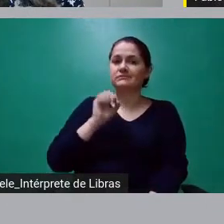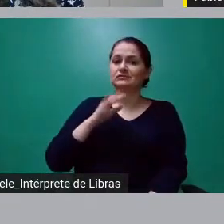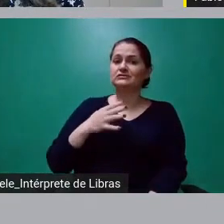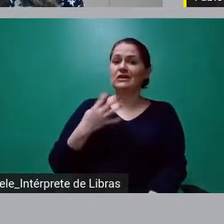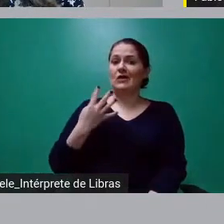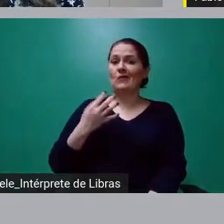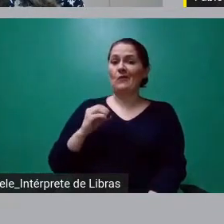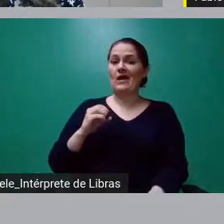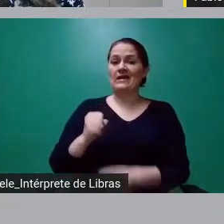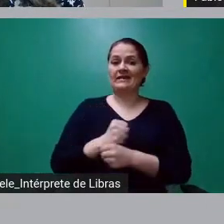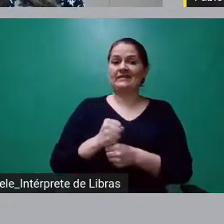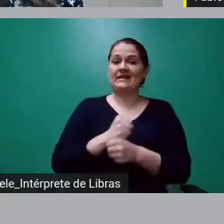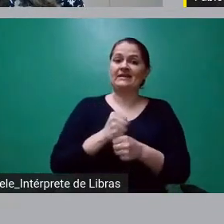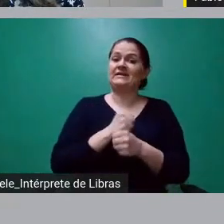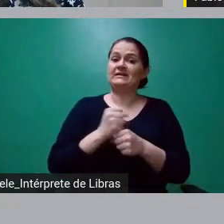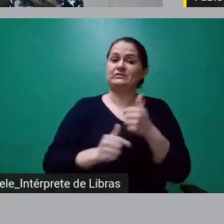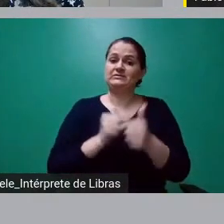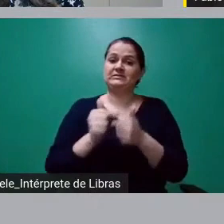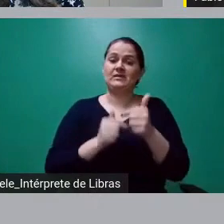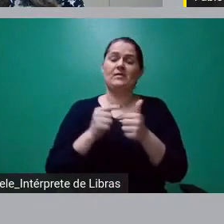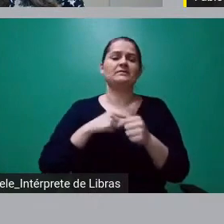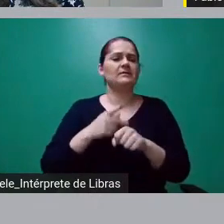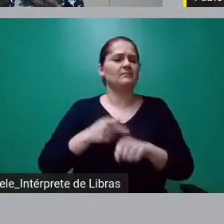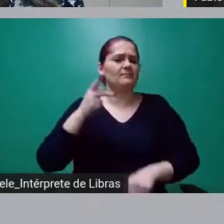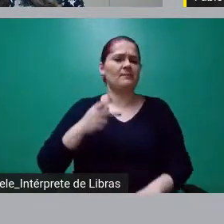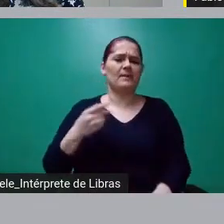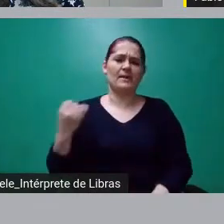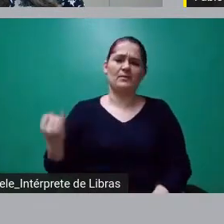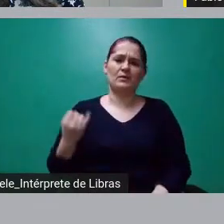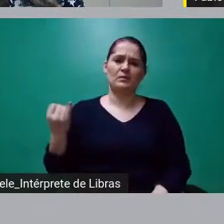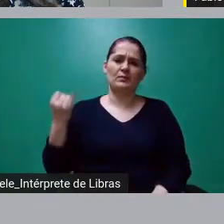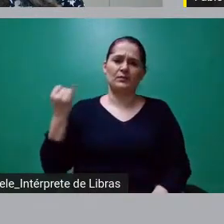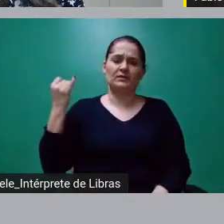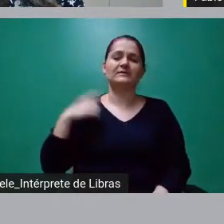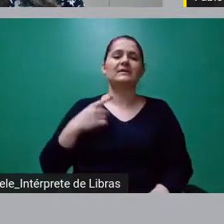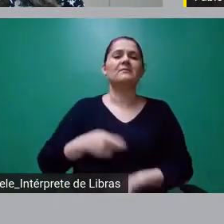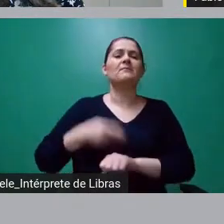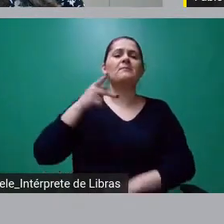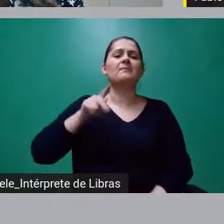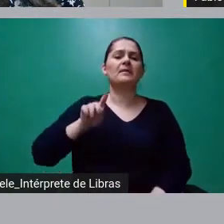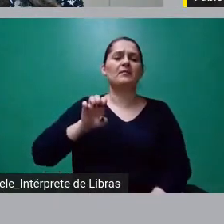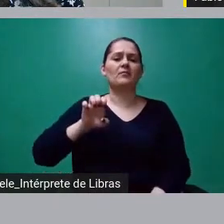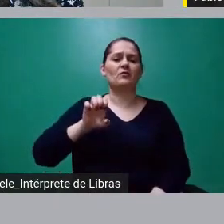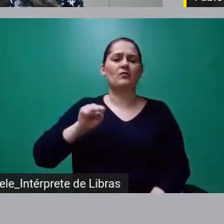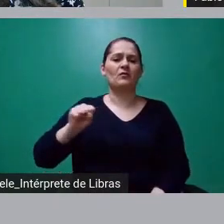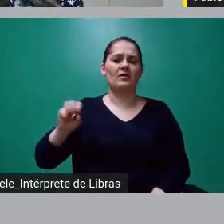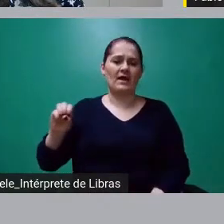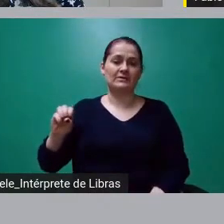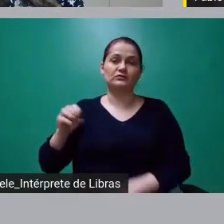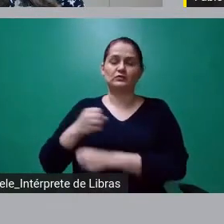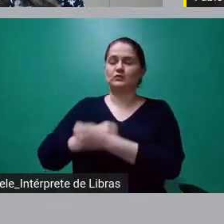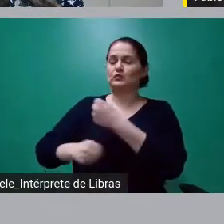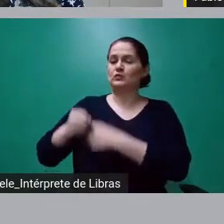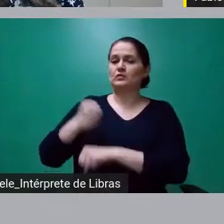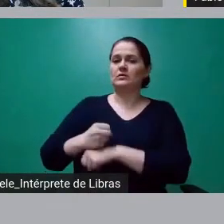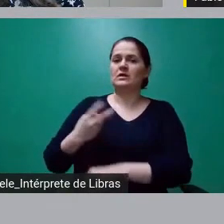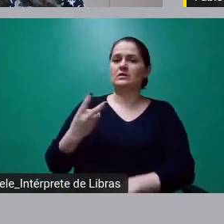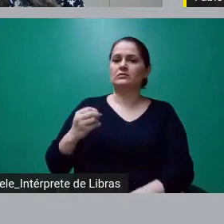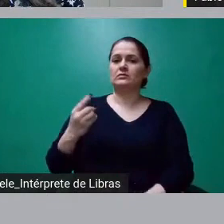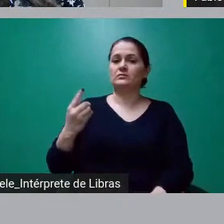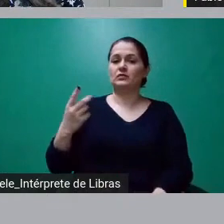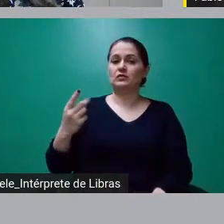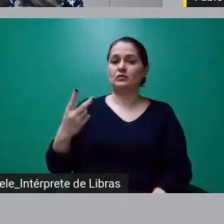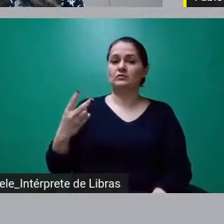tendo recebido vários prêmios importantes como prestigiado o Prêmio ESSO em 2012, 2014 e menção honrosa em